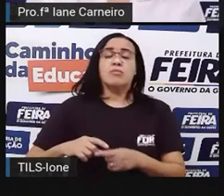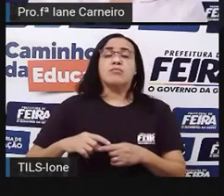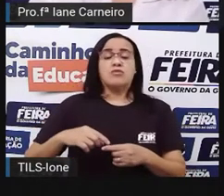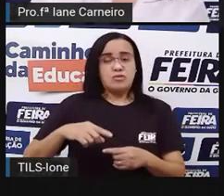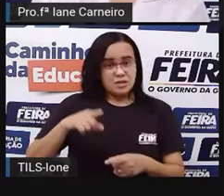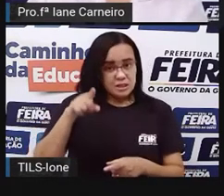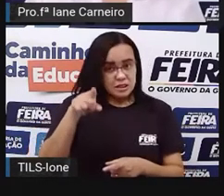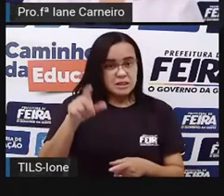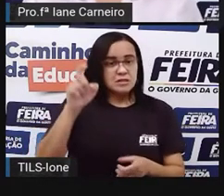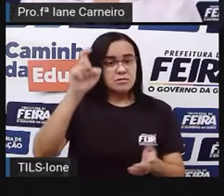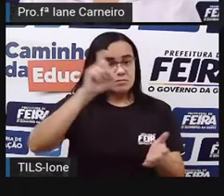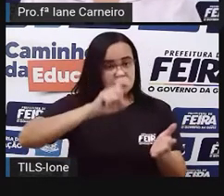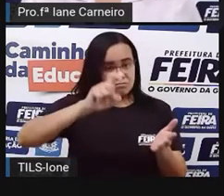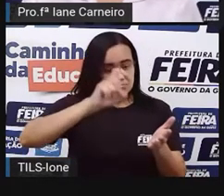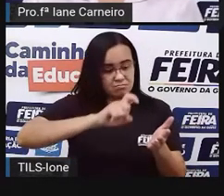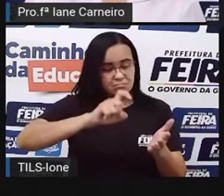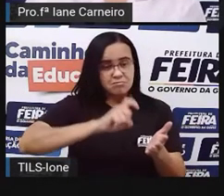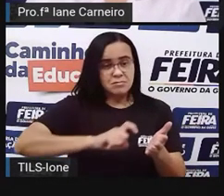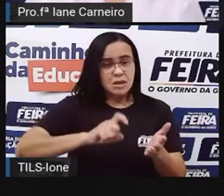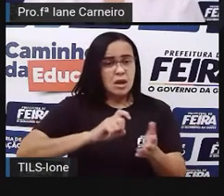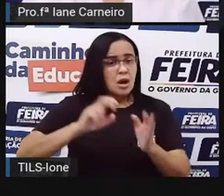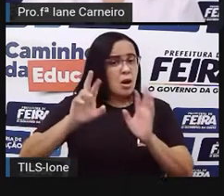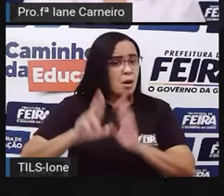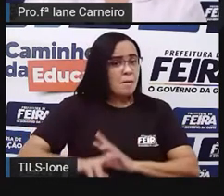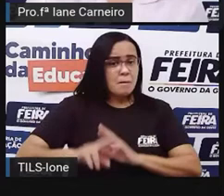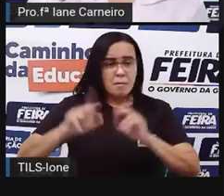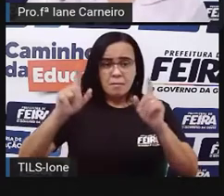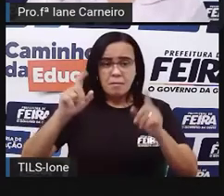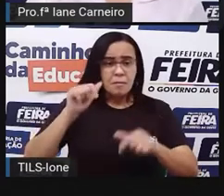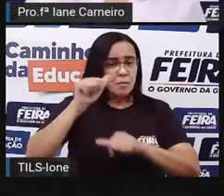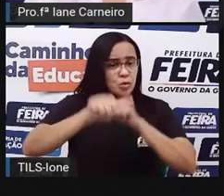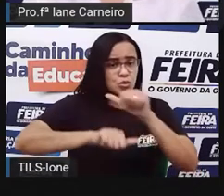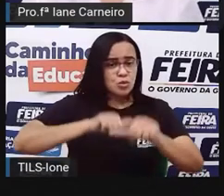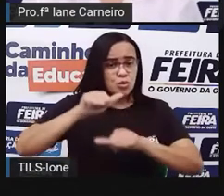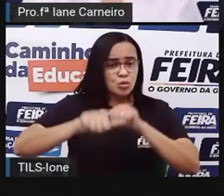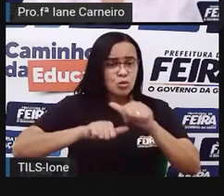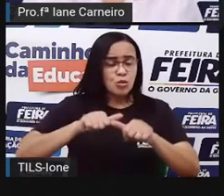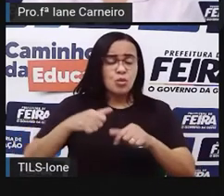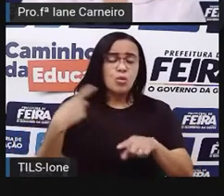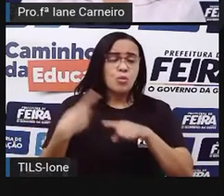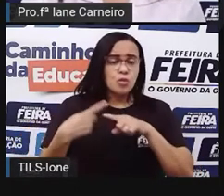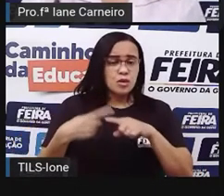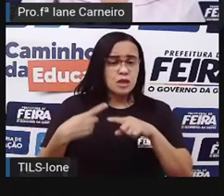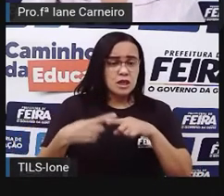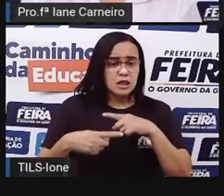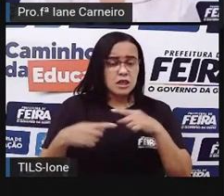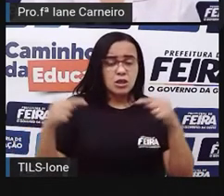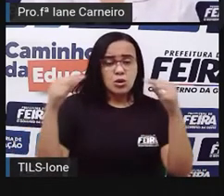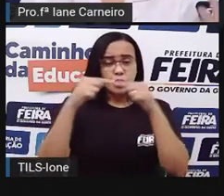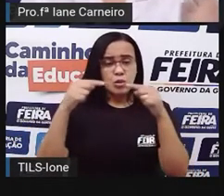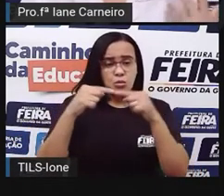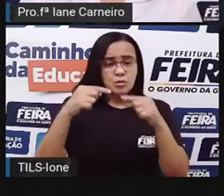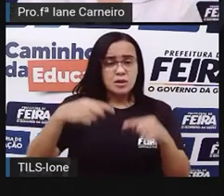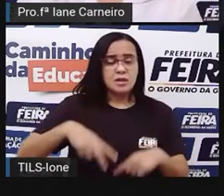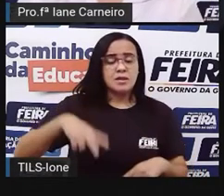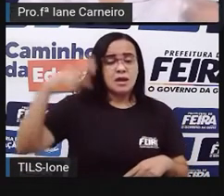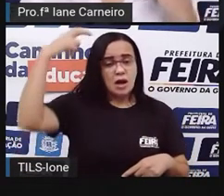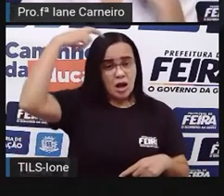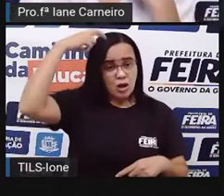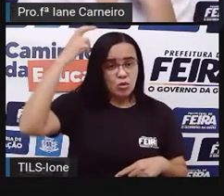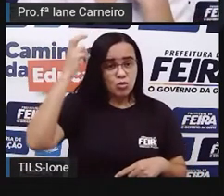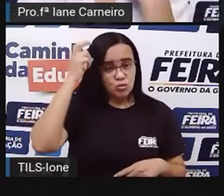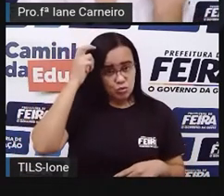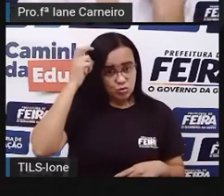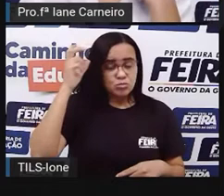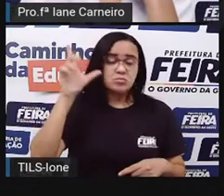grafite, né? Que são essas expressões artísticas, né? Culturais colocadas nas paredes. E a gente vê muito dessas